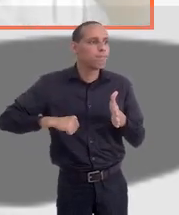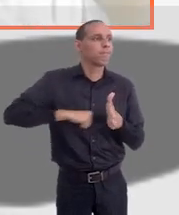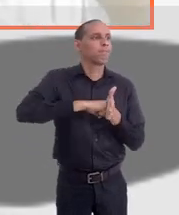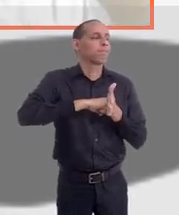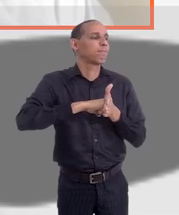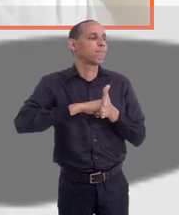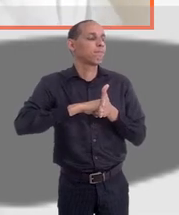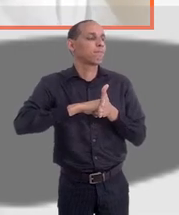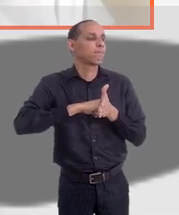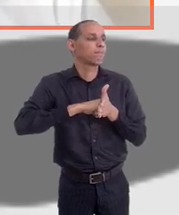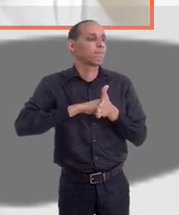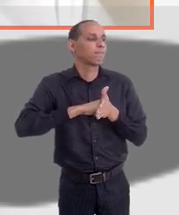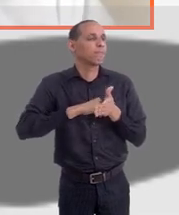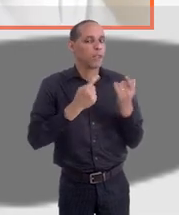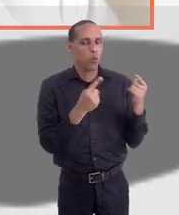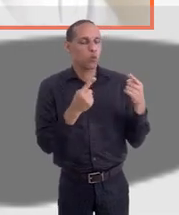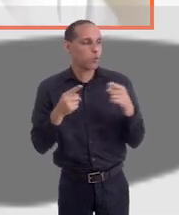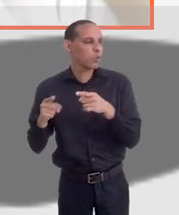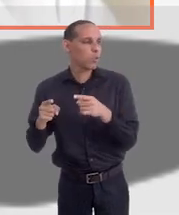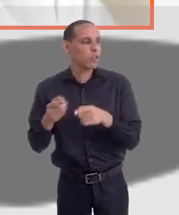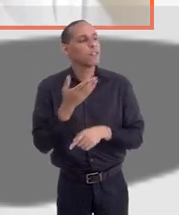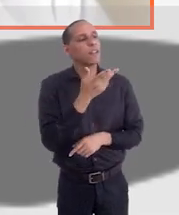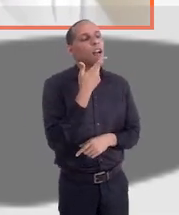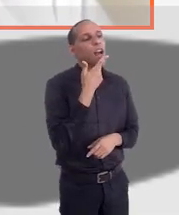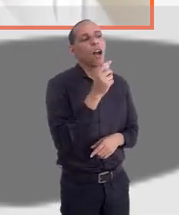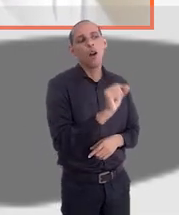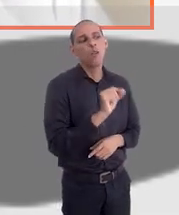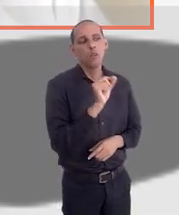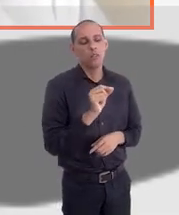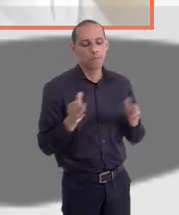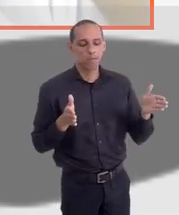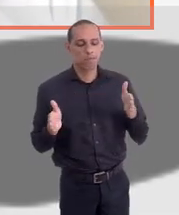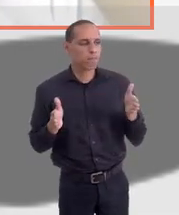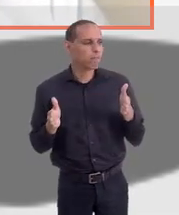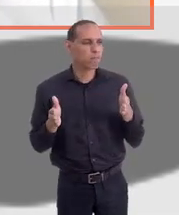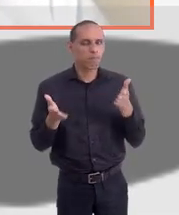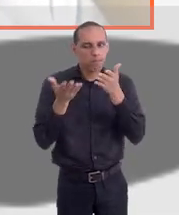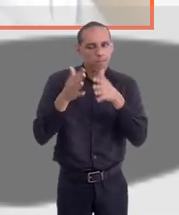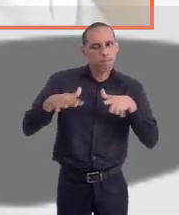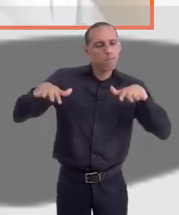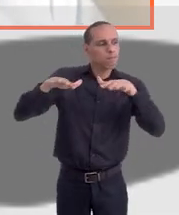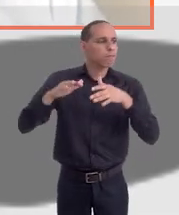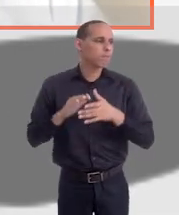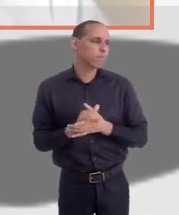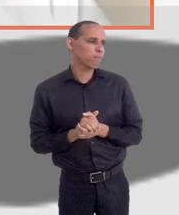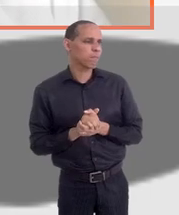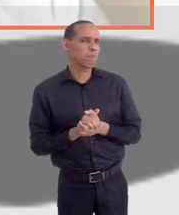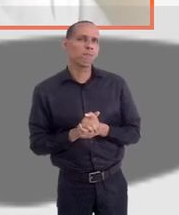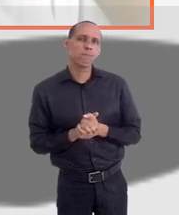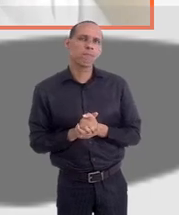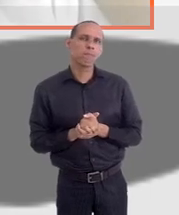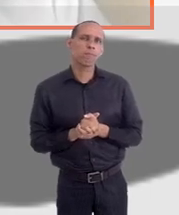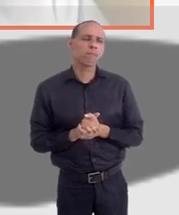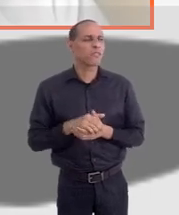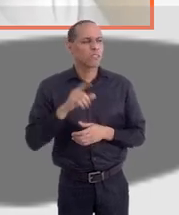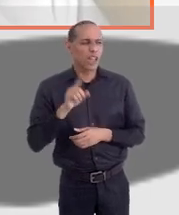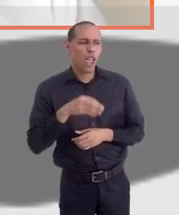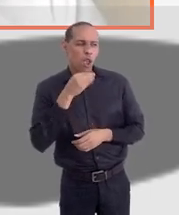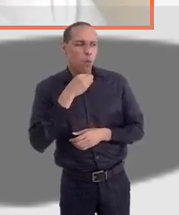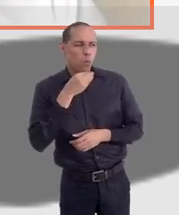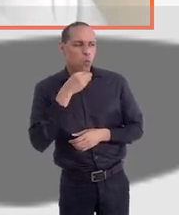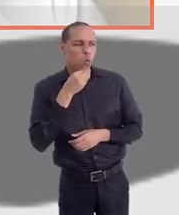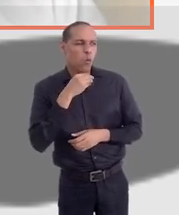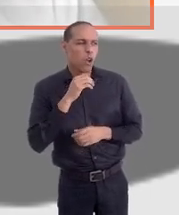baque que acabou afetando. O que você pode dizer desse momento, assim, para os candidatos? Foi uma